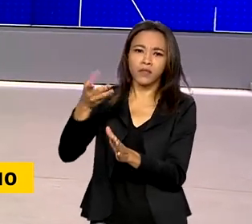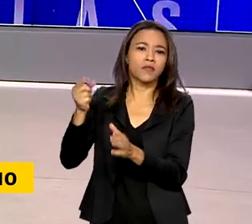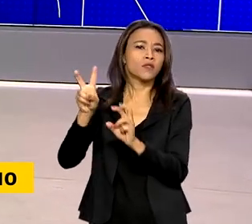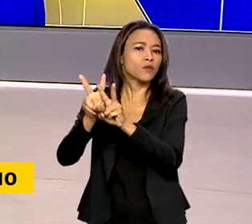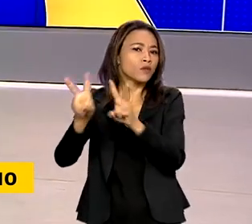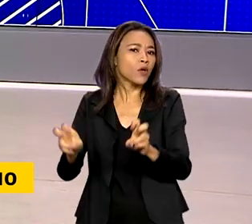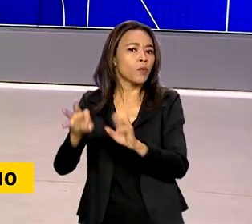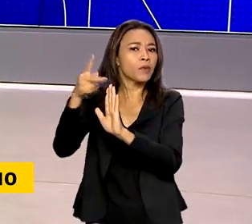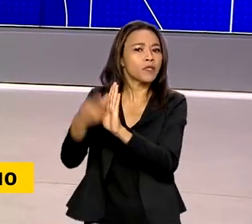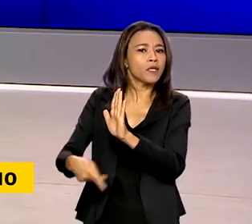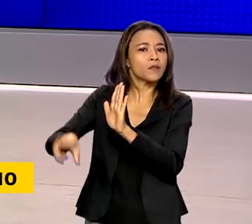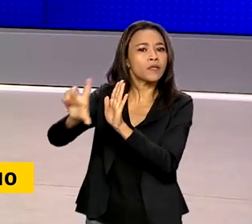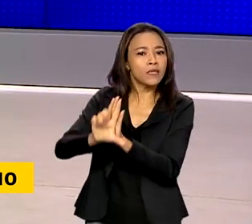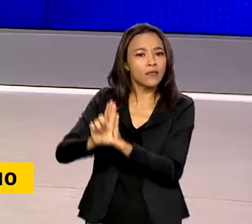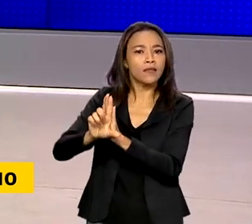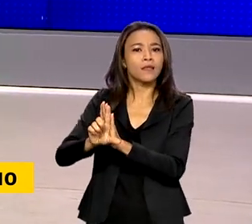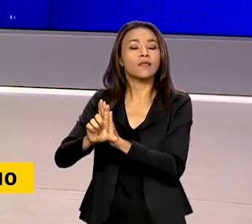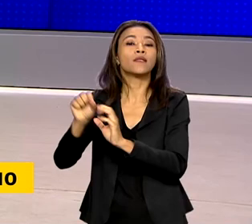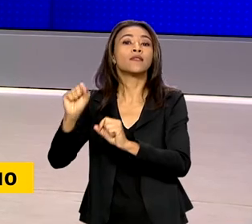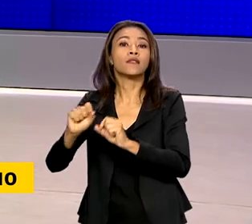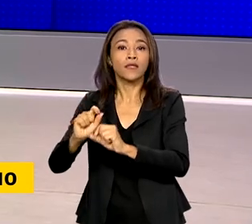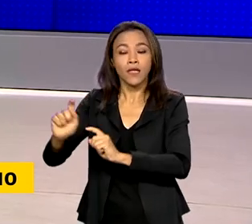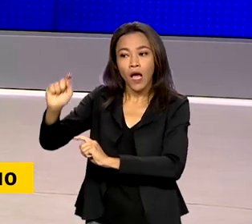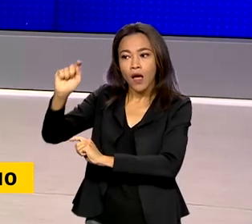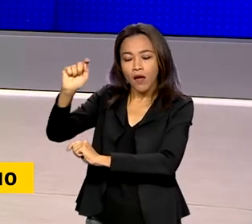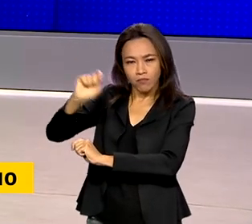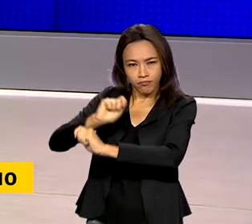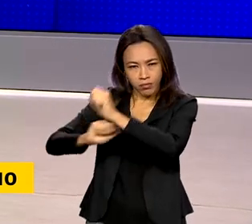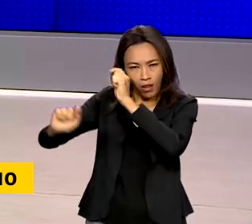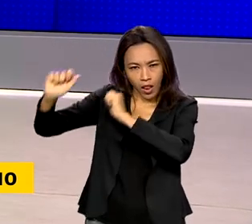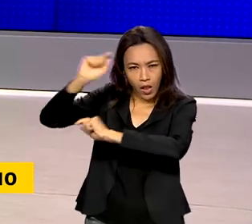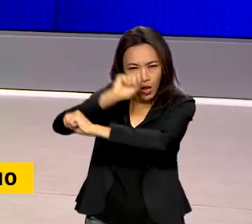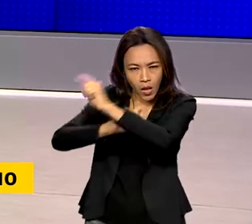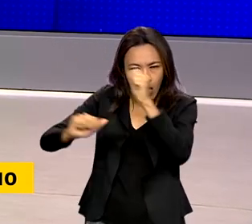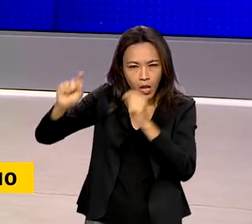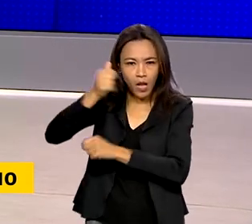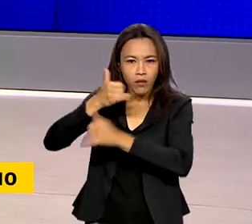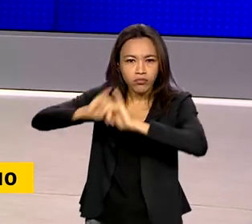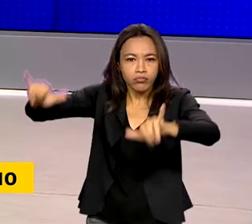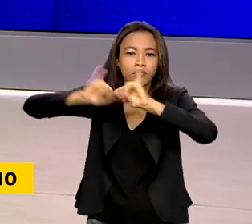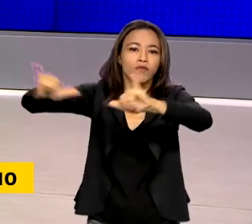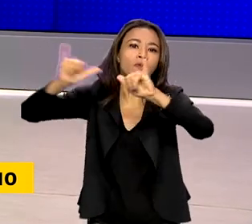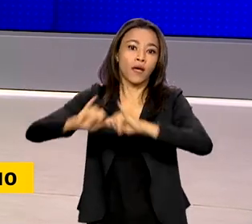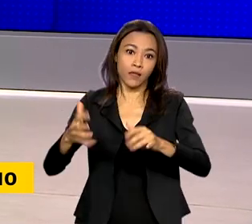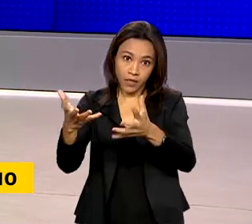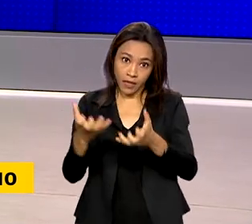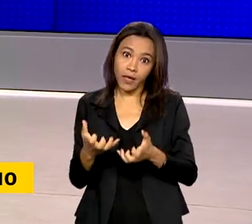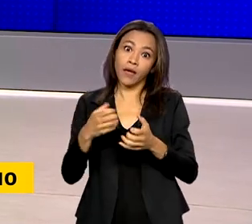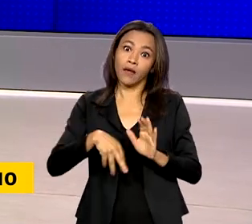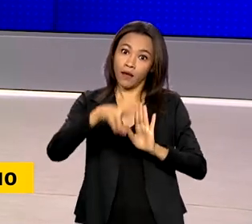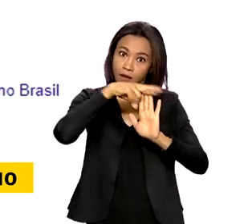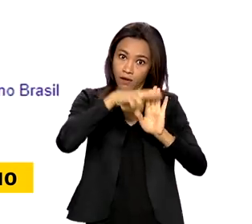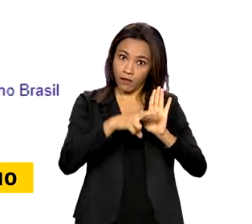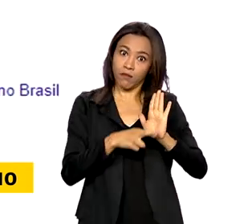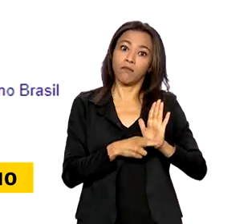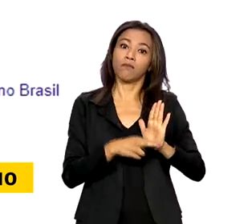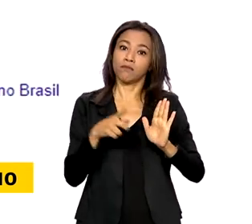fake news. Em tramitação no Congresso, a proposta quer regulamentar as plataformas digitais no país.